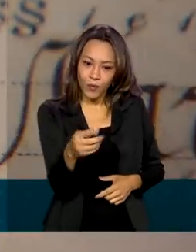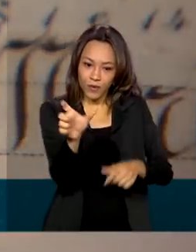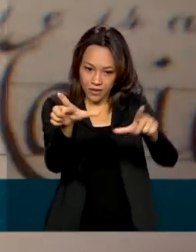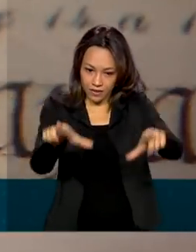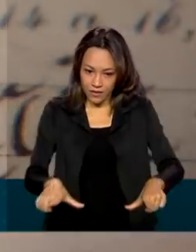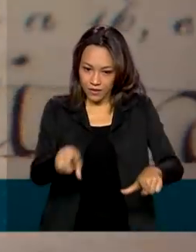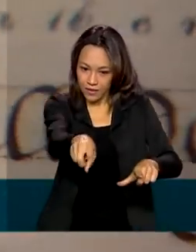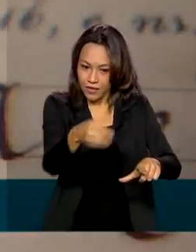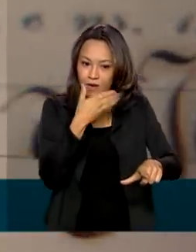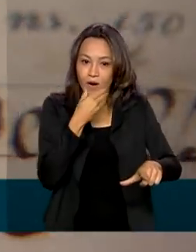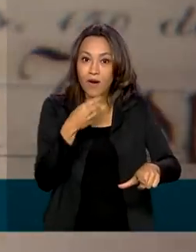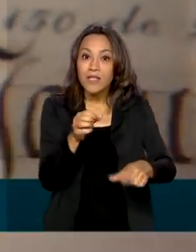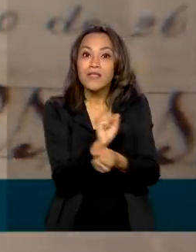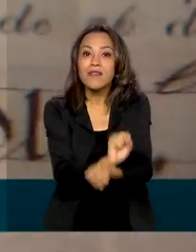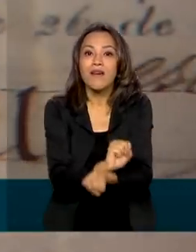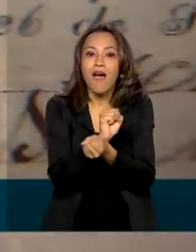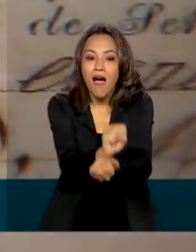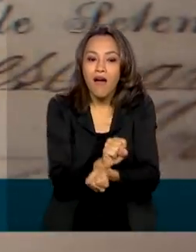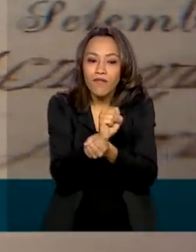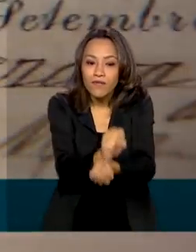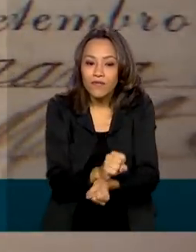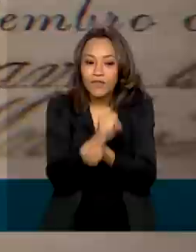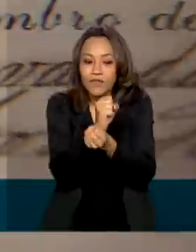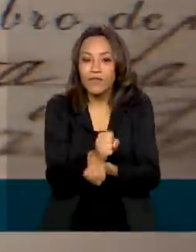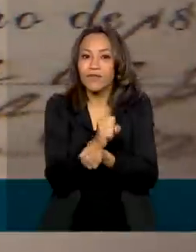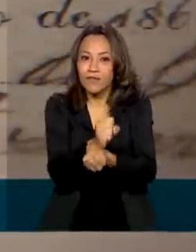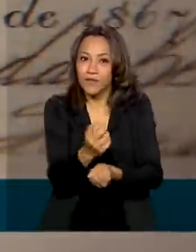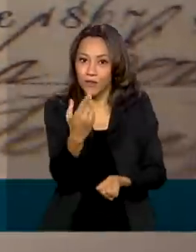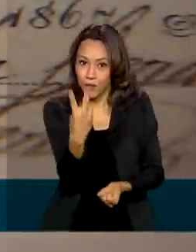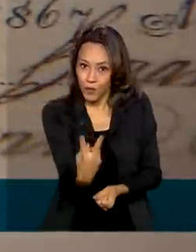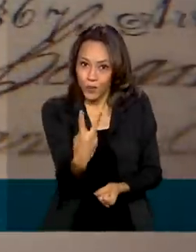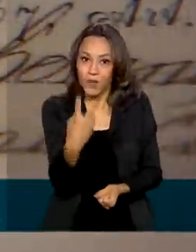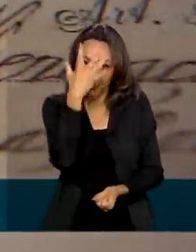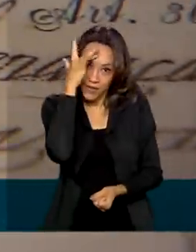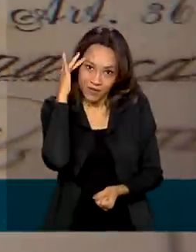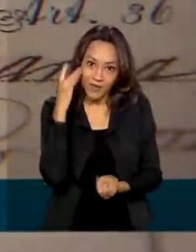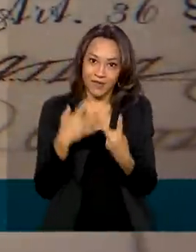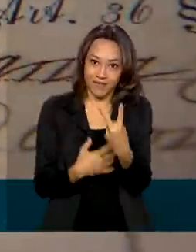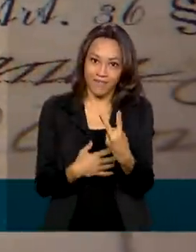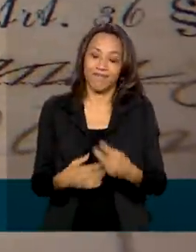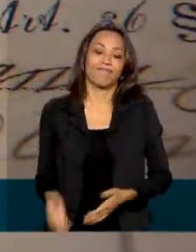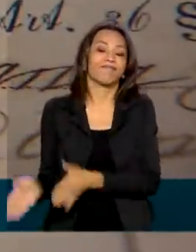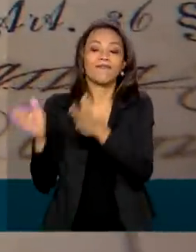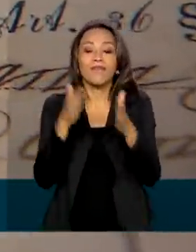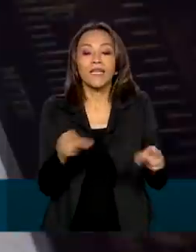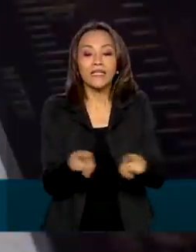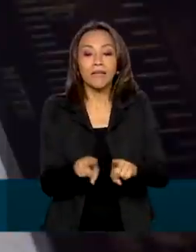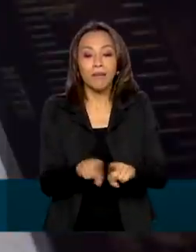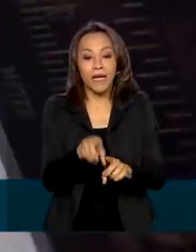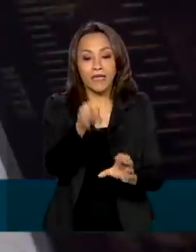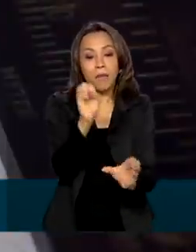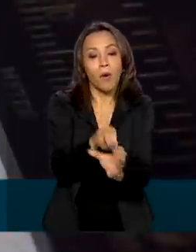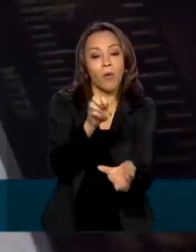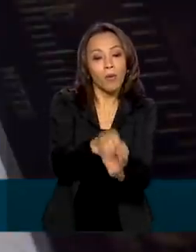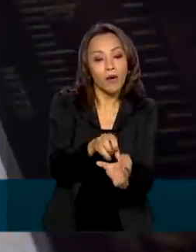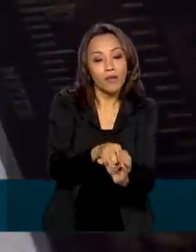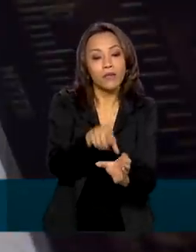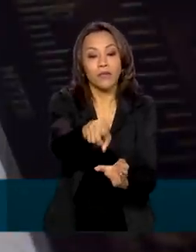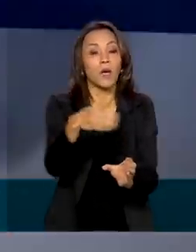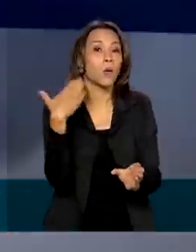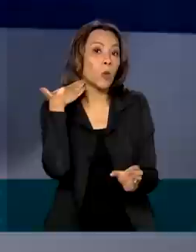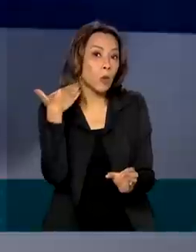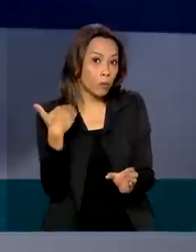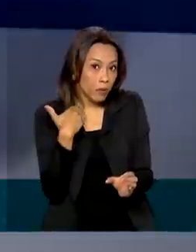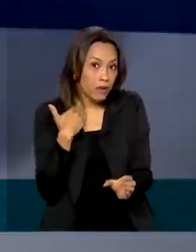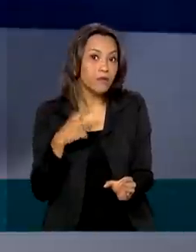de poupança de dois escravos, o Gustavo e a dona Antônia Maria. E além da poupança, o banco oferecia ainda